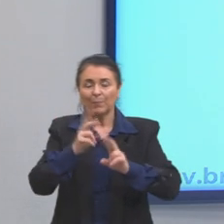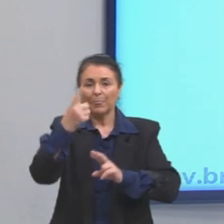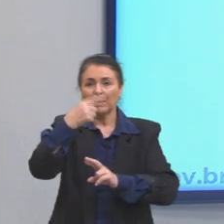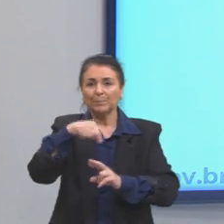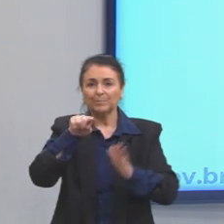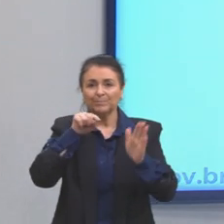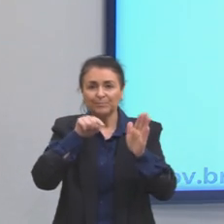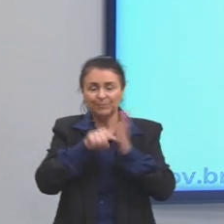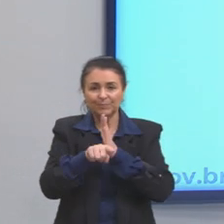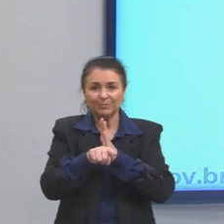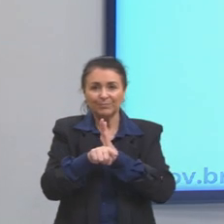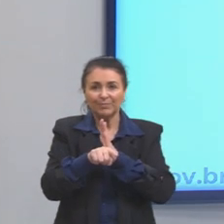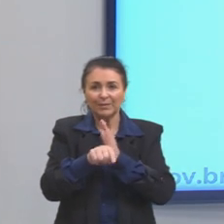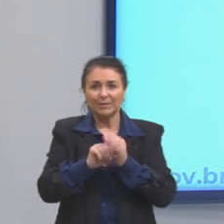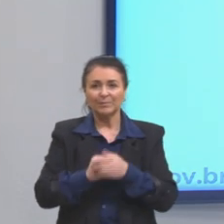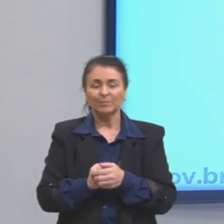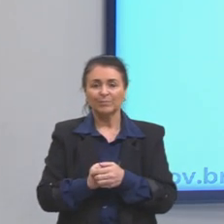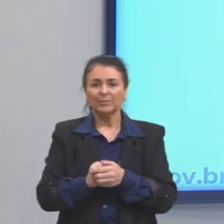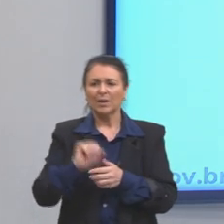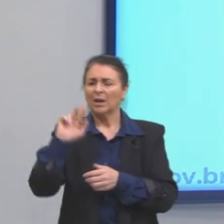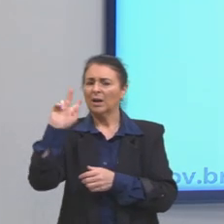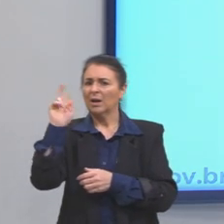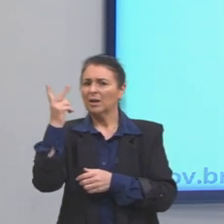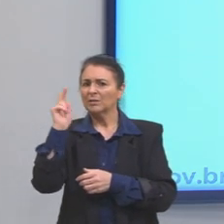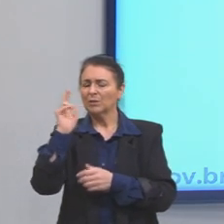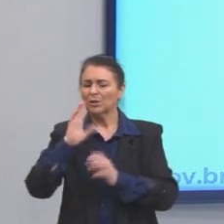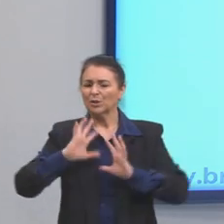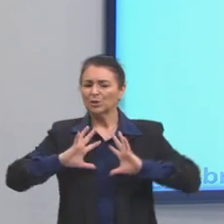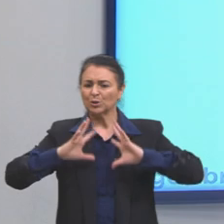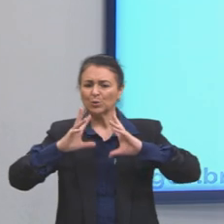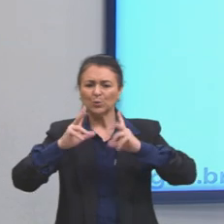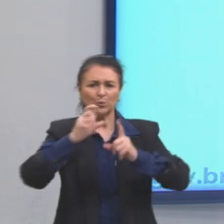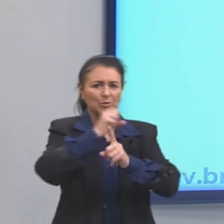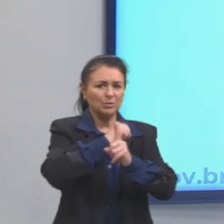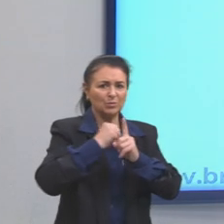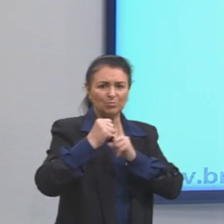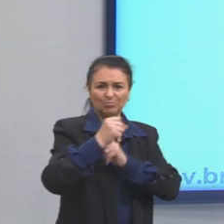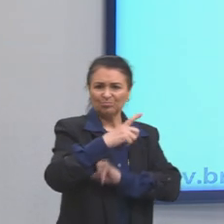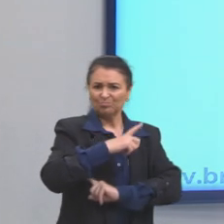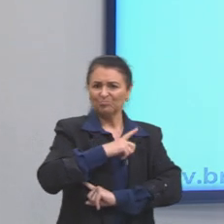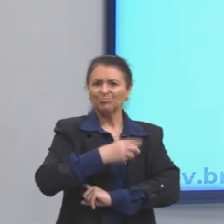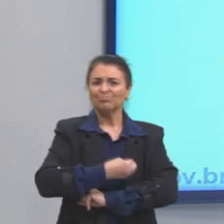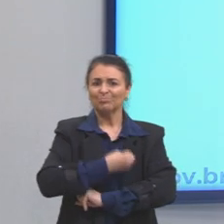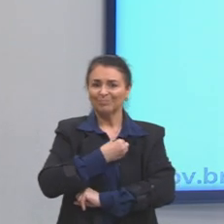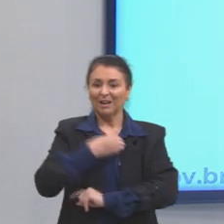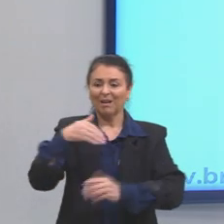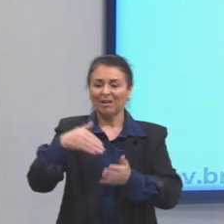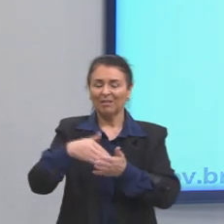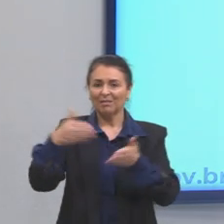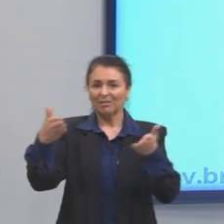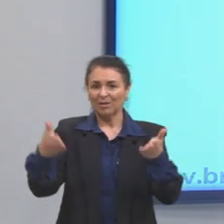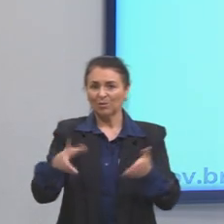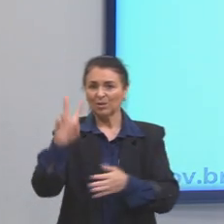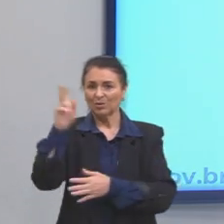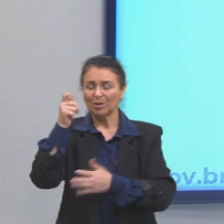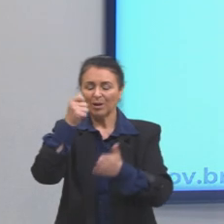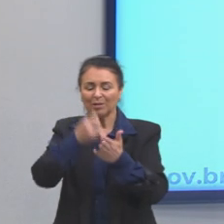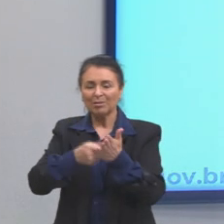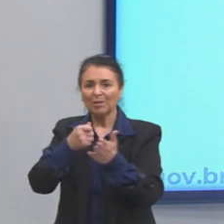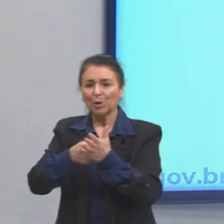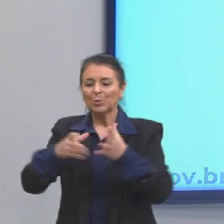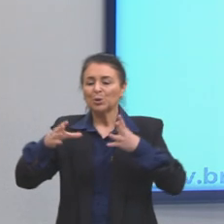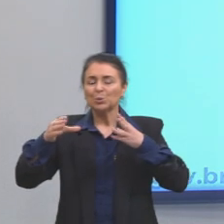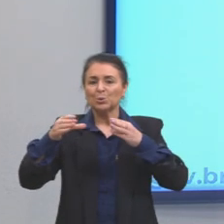questão, a história de todas as sociedades existentes até hoje é a história da luta de